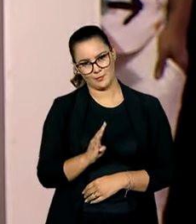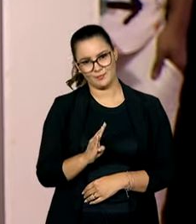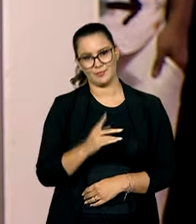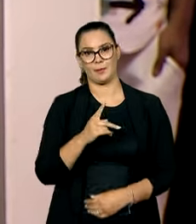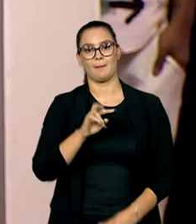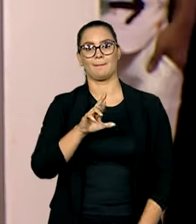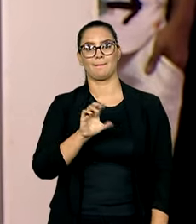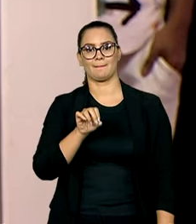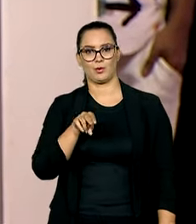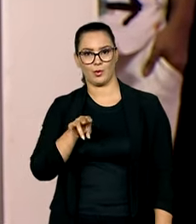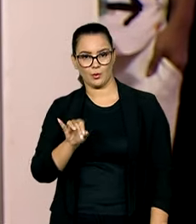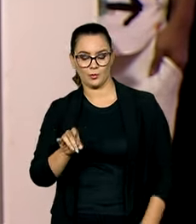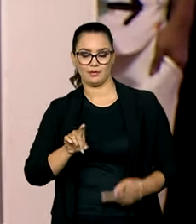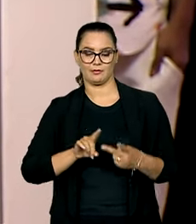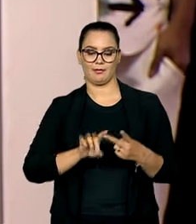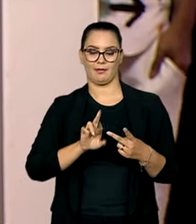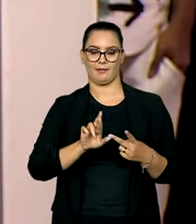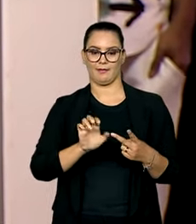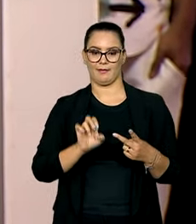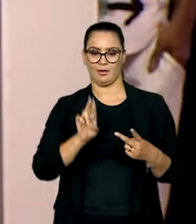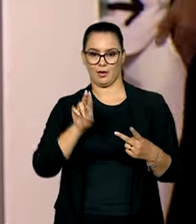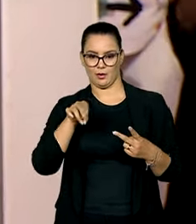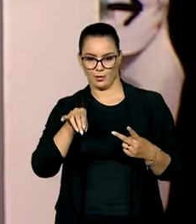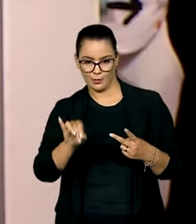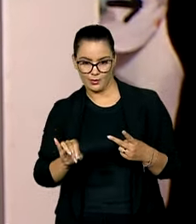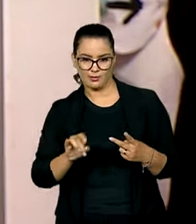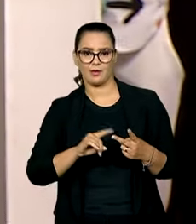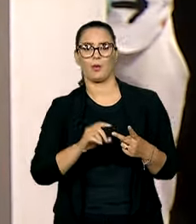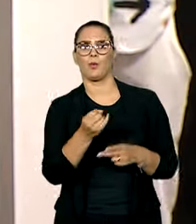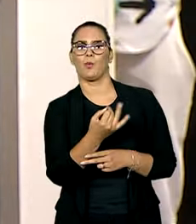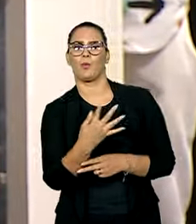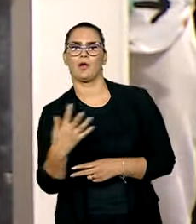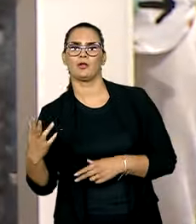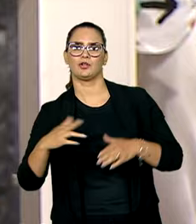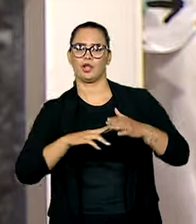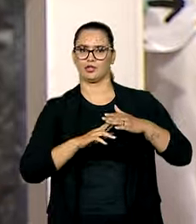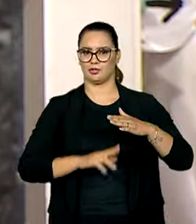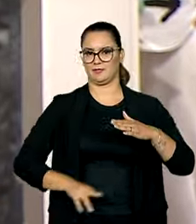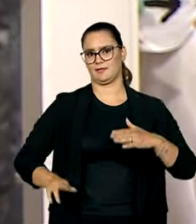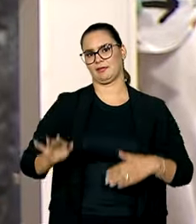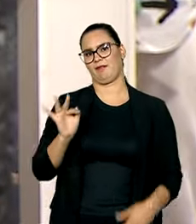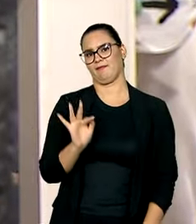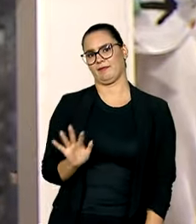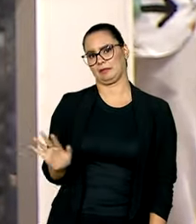ProUni, com o ReUni, com a quantidade de universidades federais.